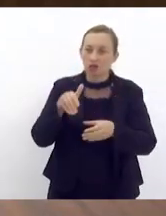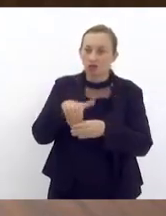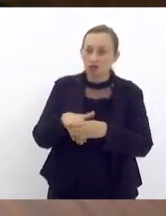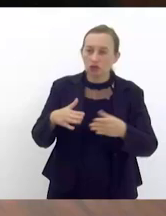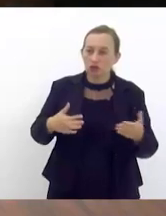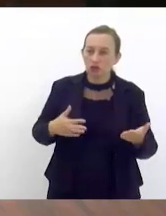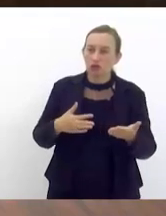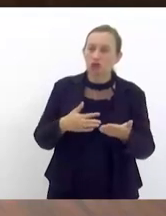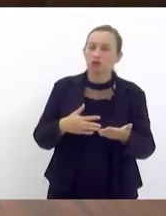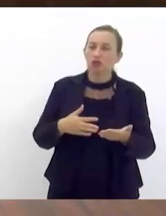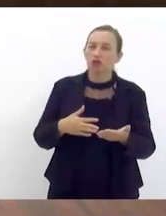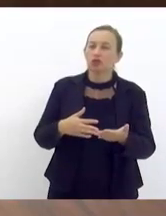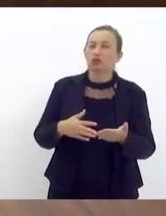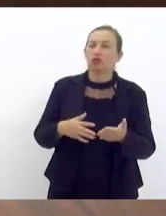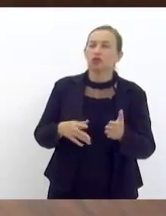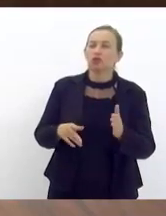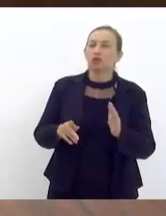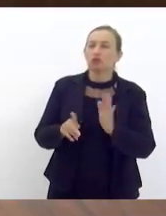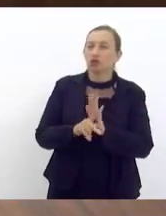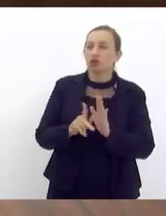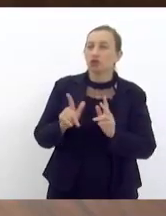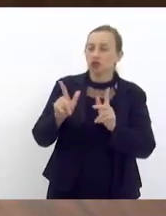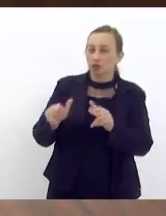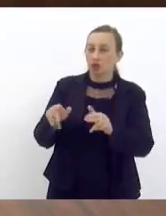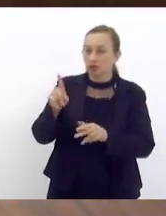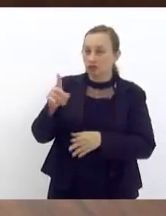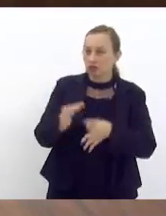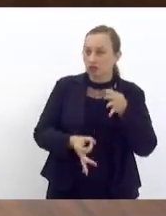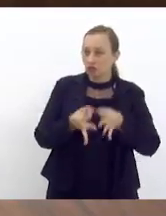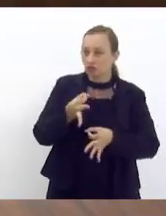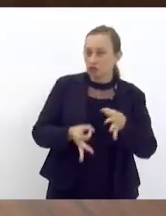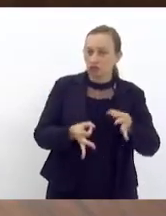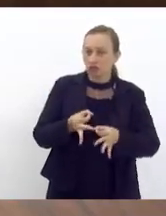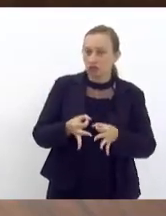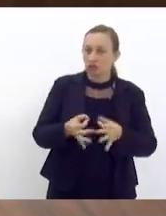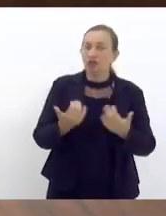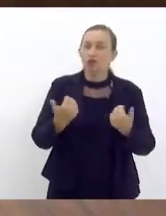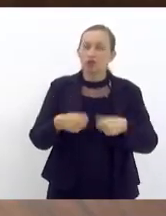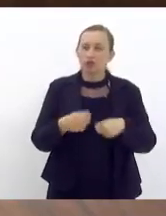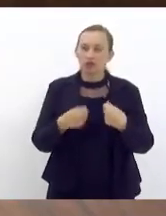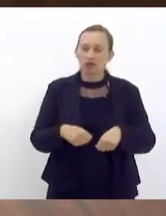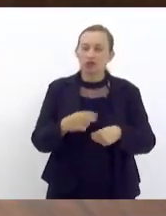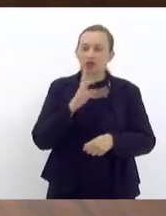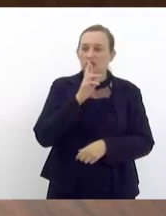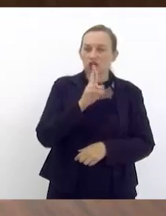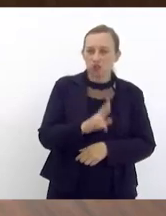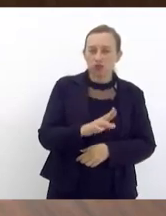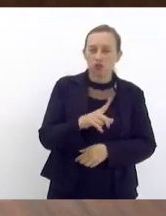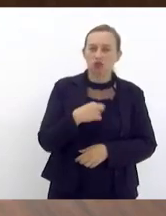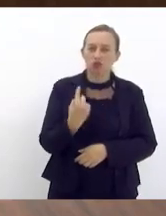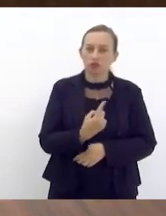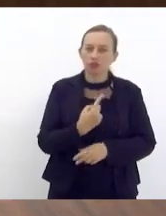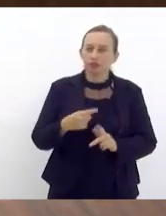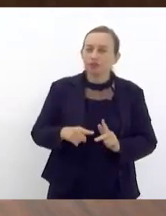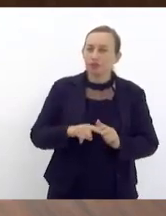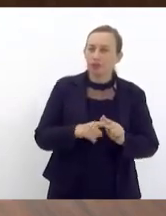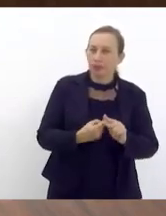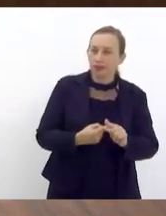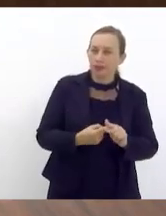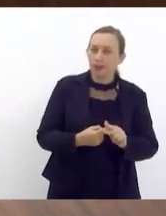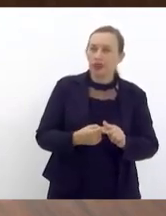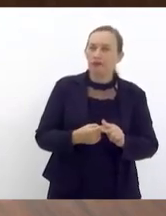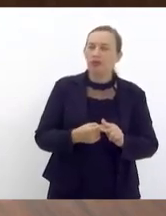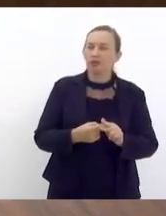a gente está fazendo justiça aqueles e aquelas que precisam ter a nossa resposta reajuste para ter um